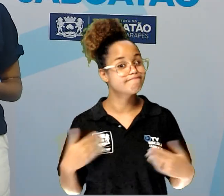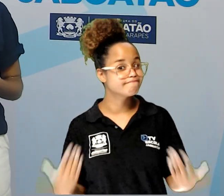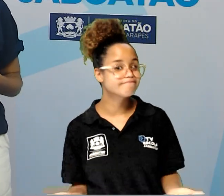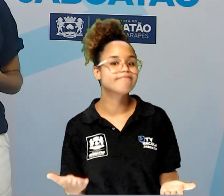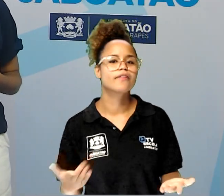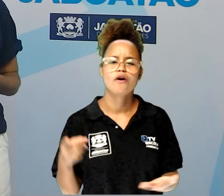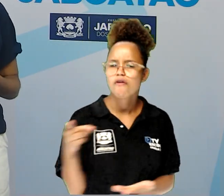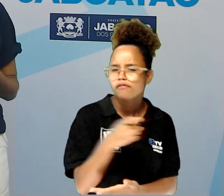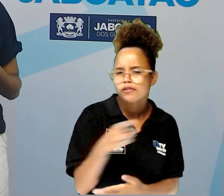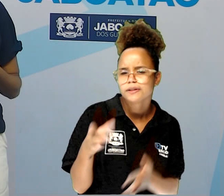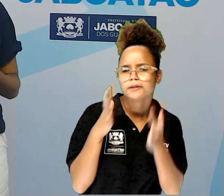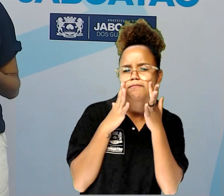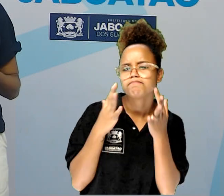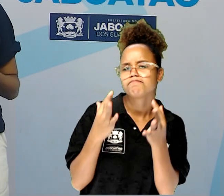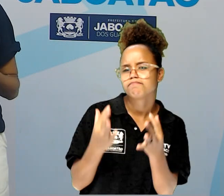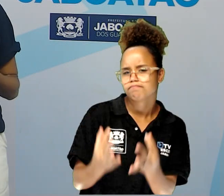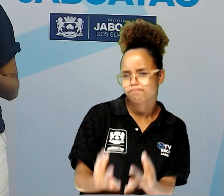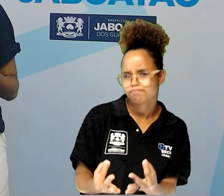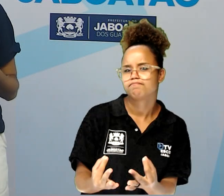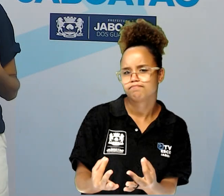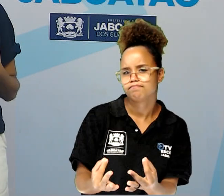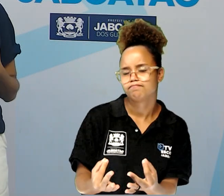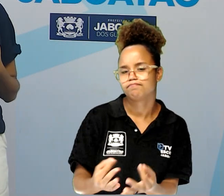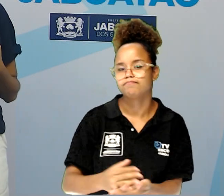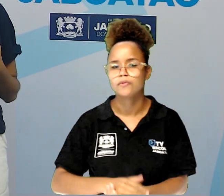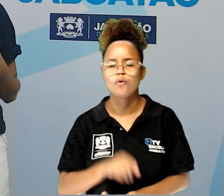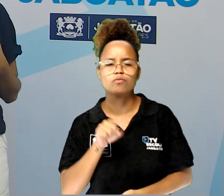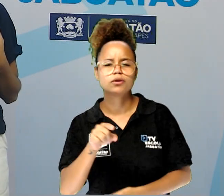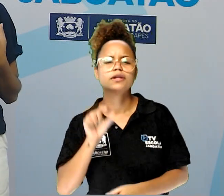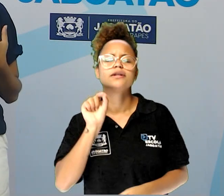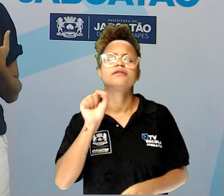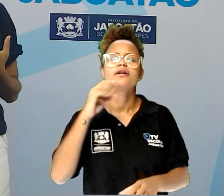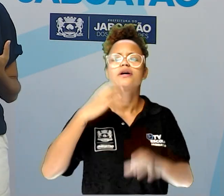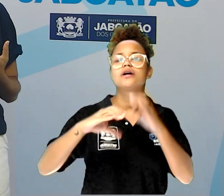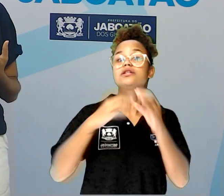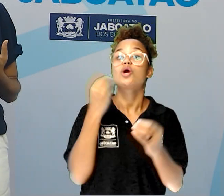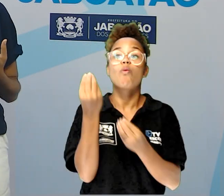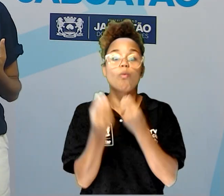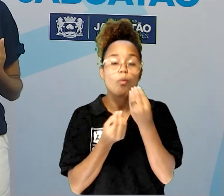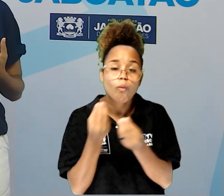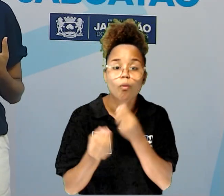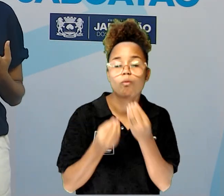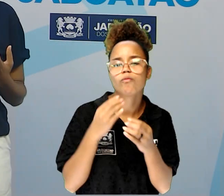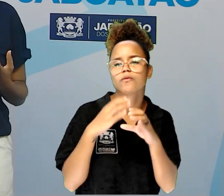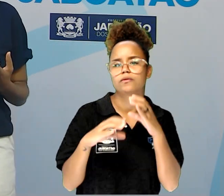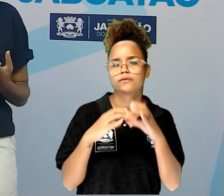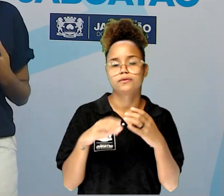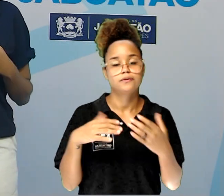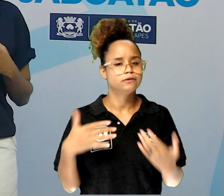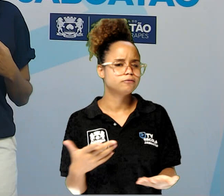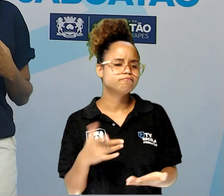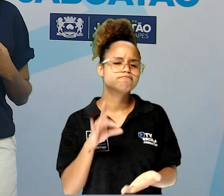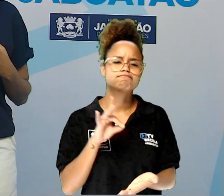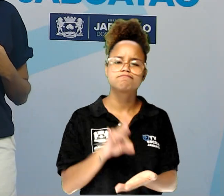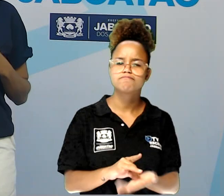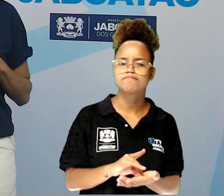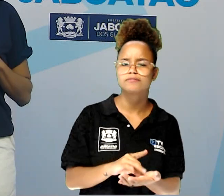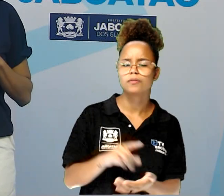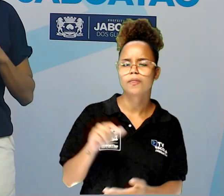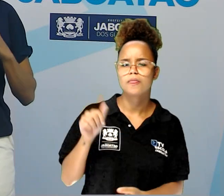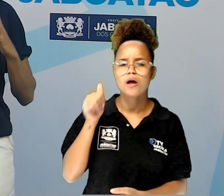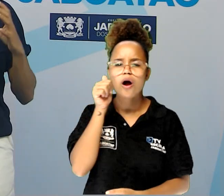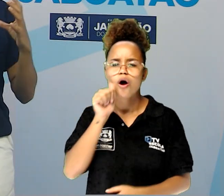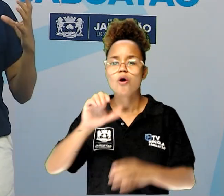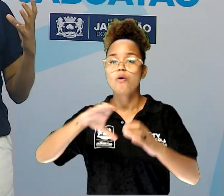ela canta e como ela canta. Na realidade, Elba Ramalho não